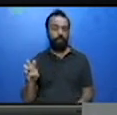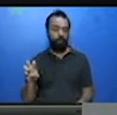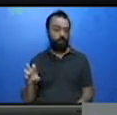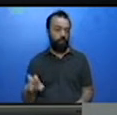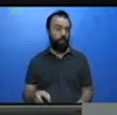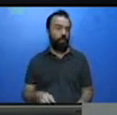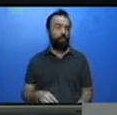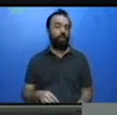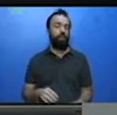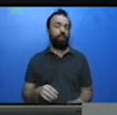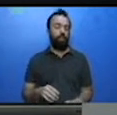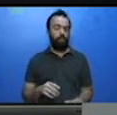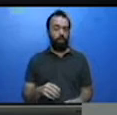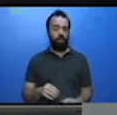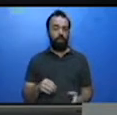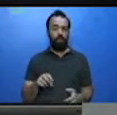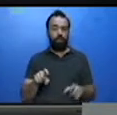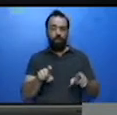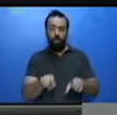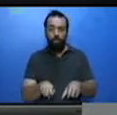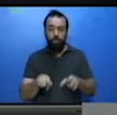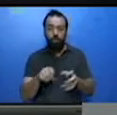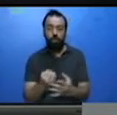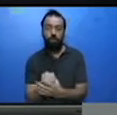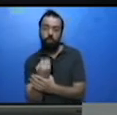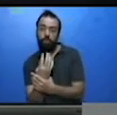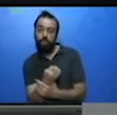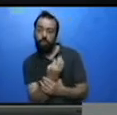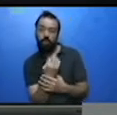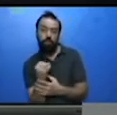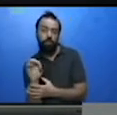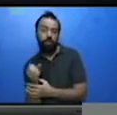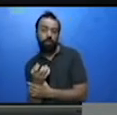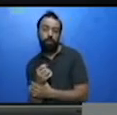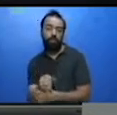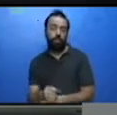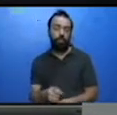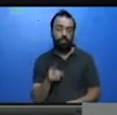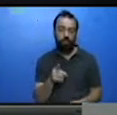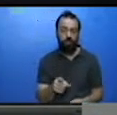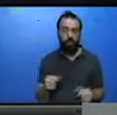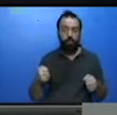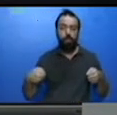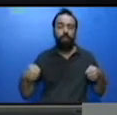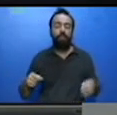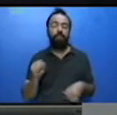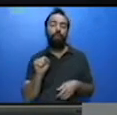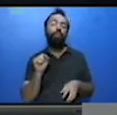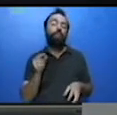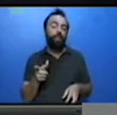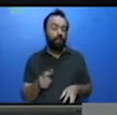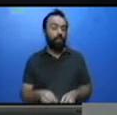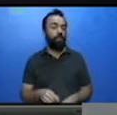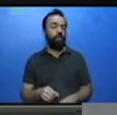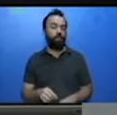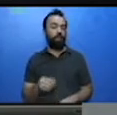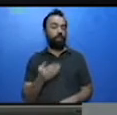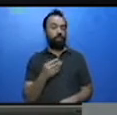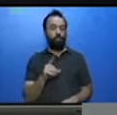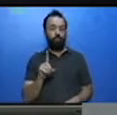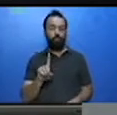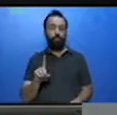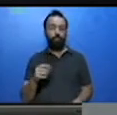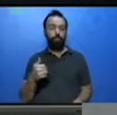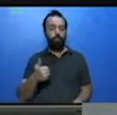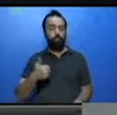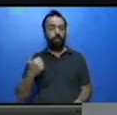cultivo de algumas plantas. Vamos recorrer ao seu anexo. O que o alecrim precisa? Quais